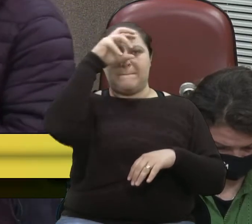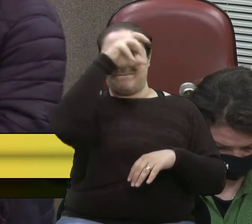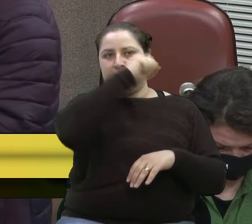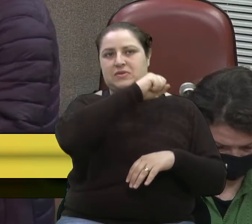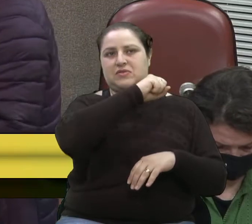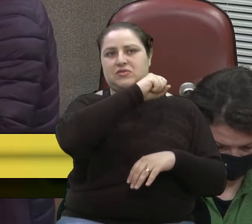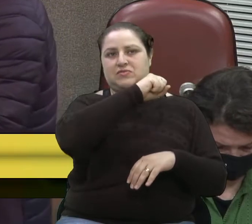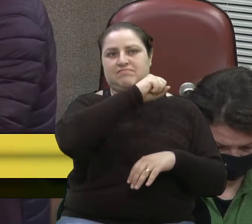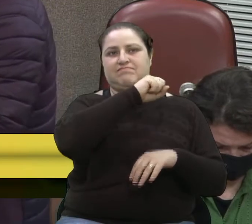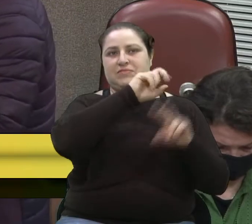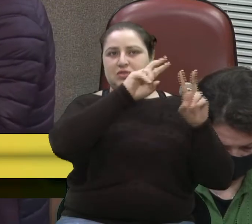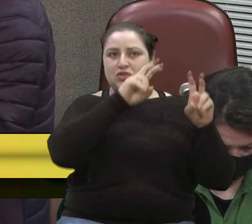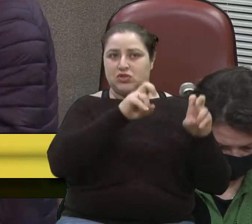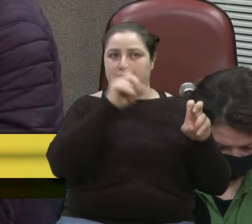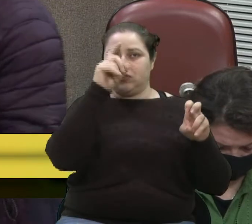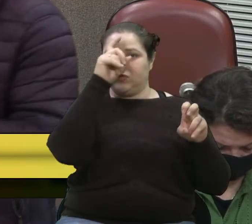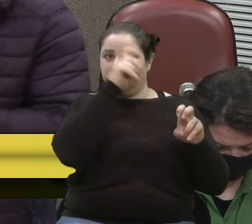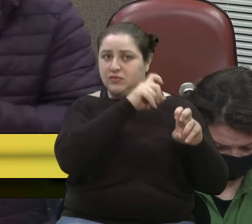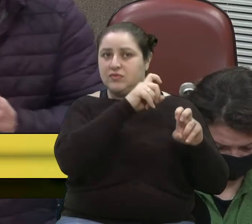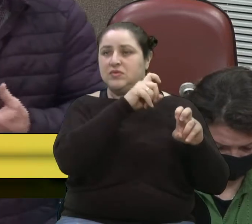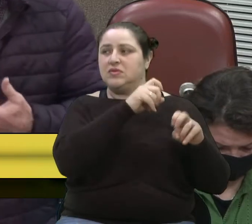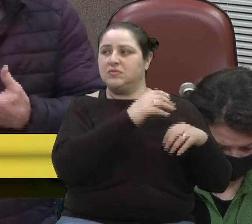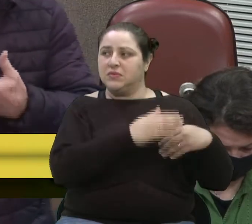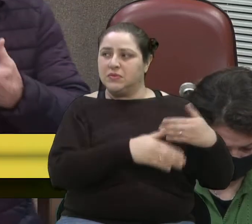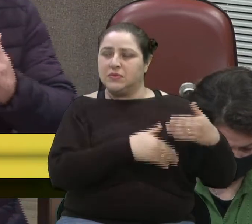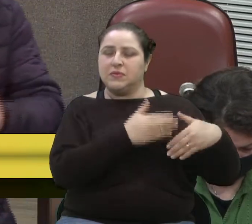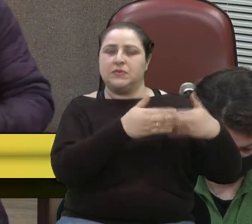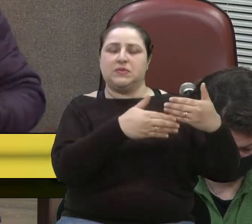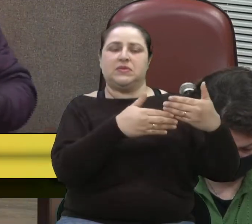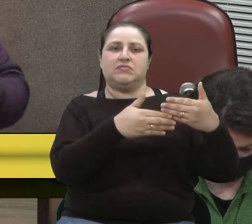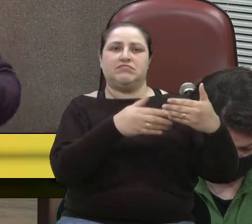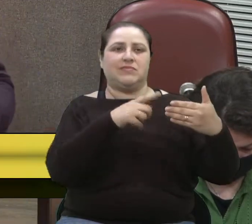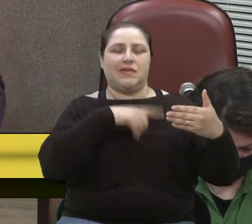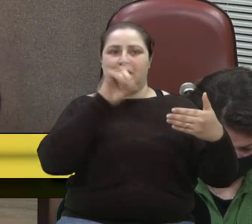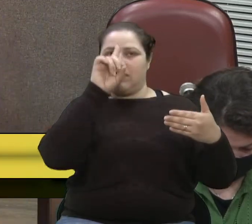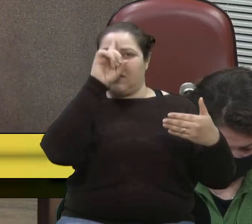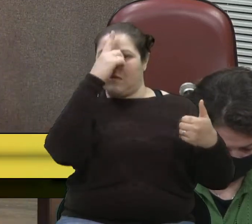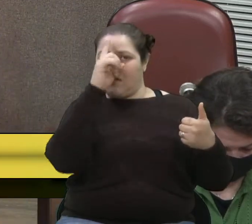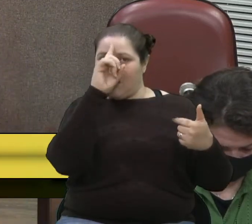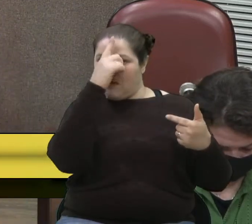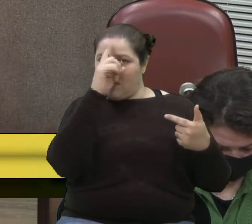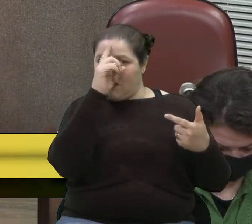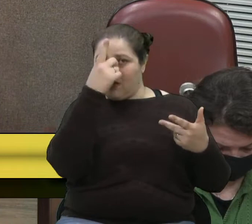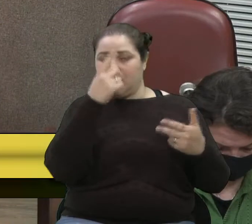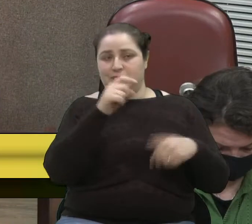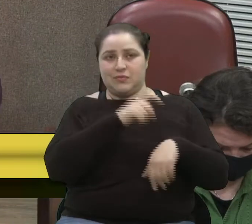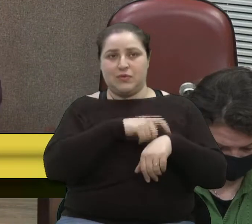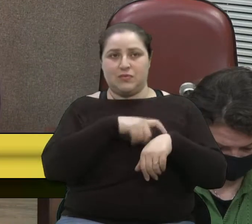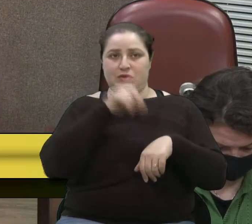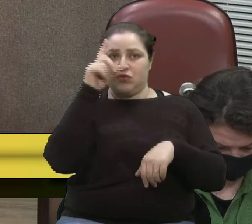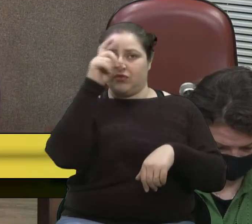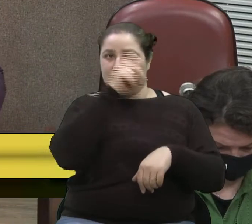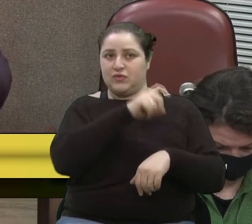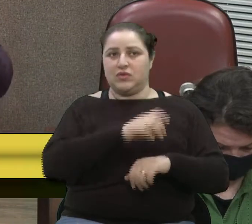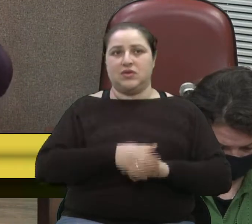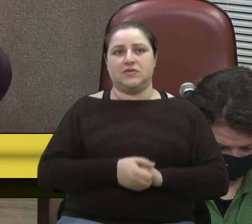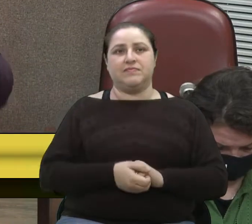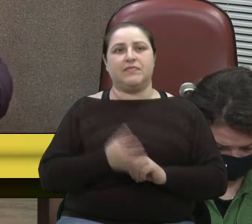sobre a dificuldade, emergendo ideias da dificuldade, conseguir